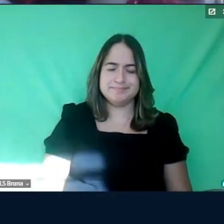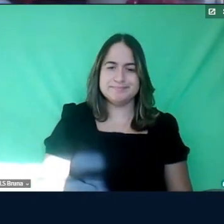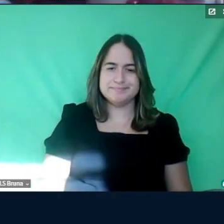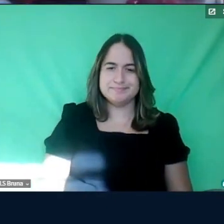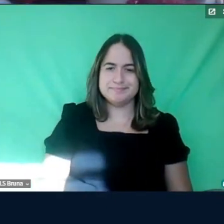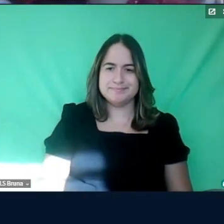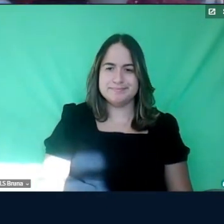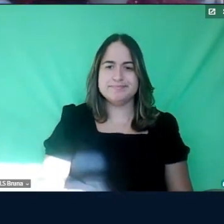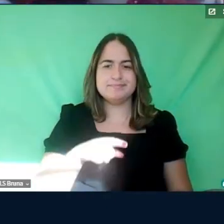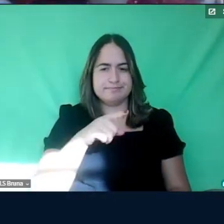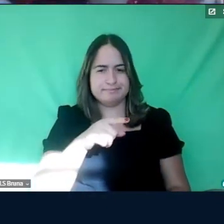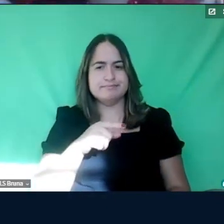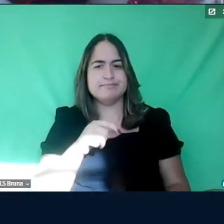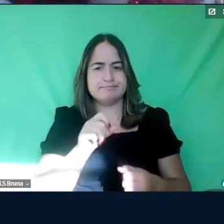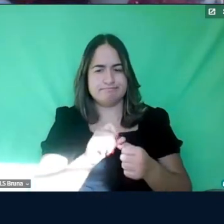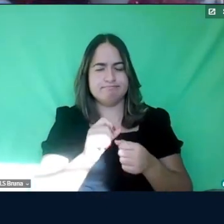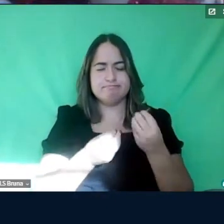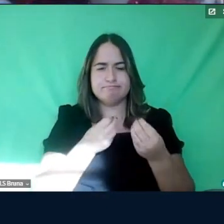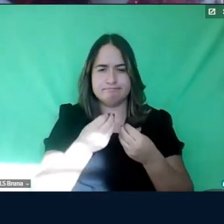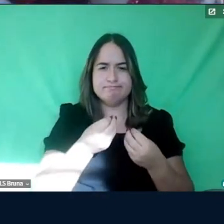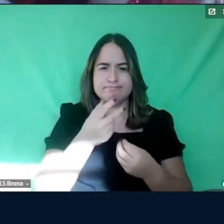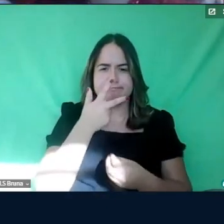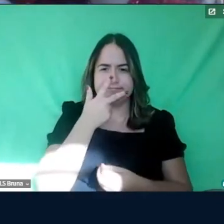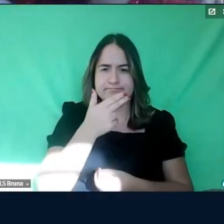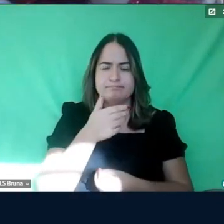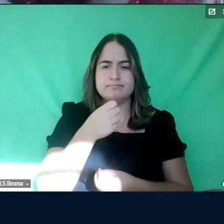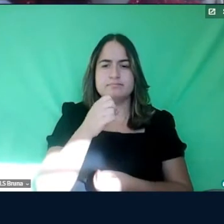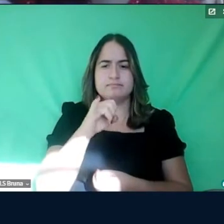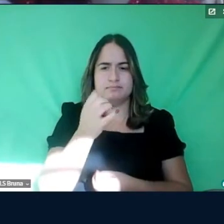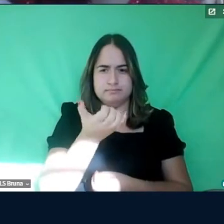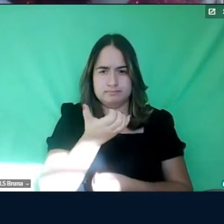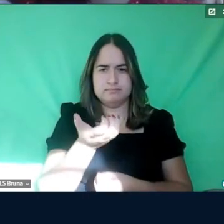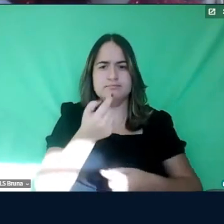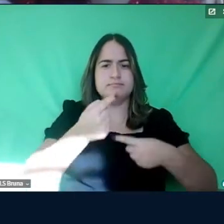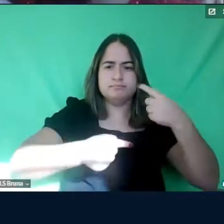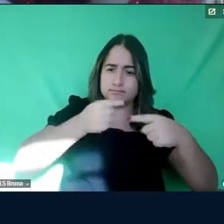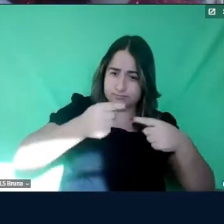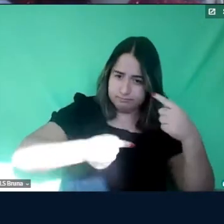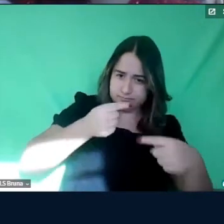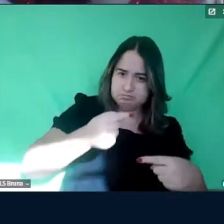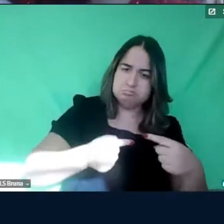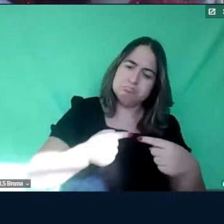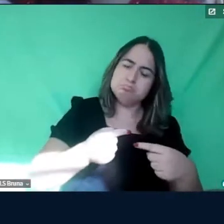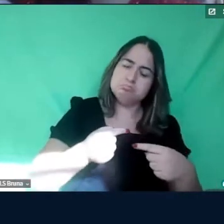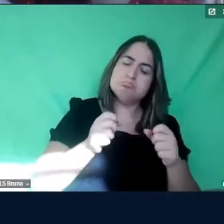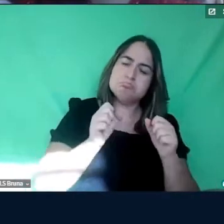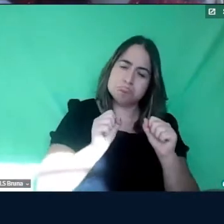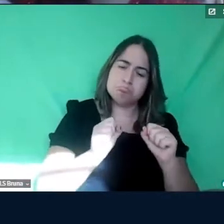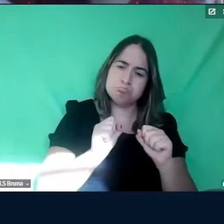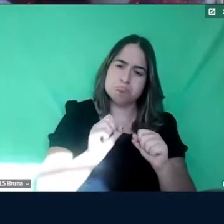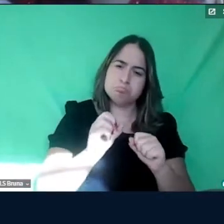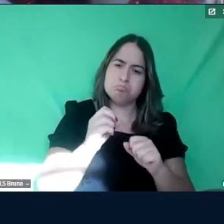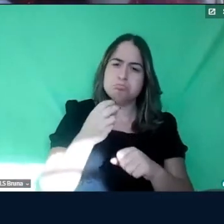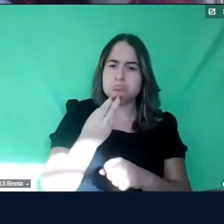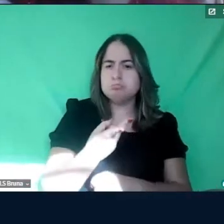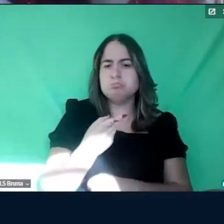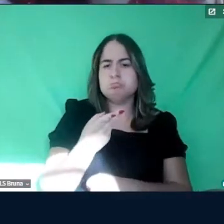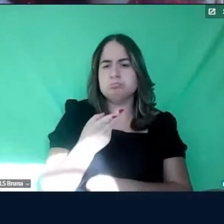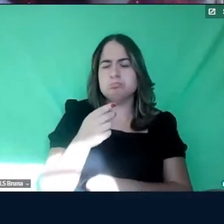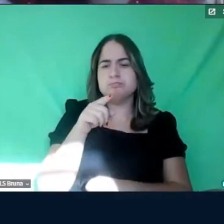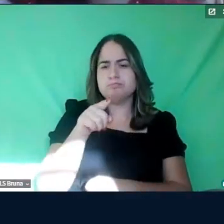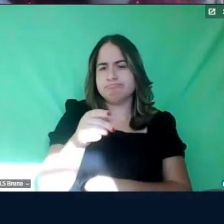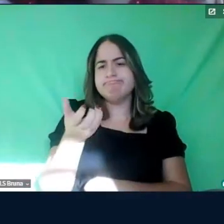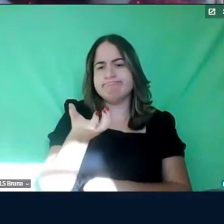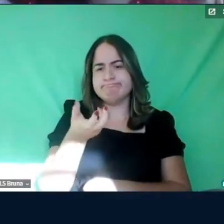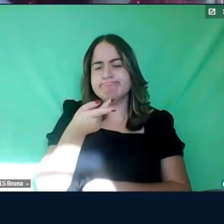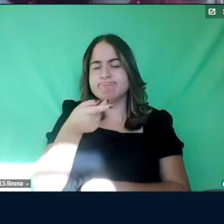E aí você faz como preferir, né? Se preferir fazer dialogar, a Cristiane pode ir debatendo ao mesmo tempo ou você diz como você